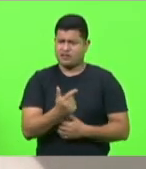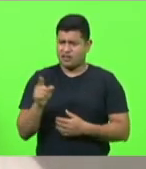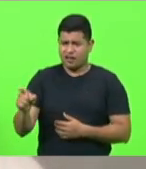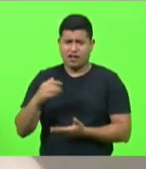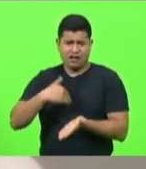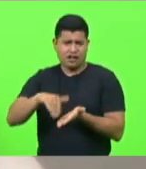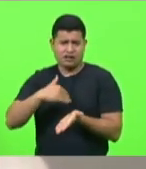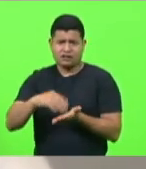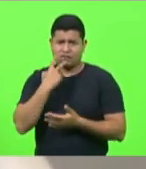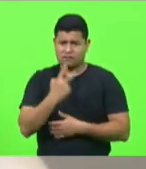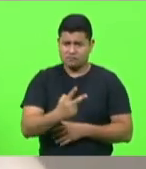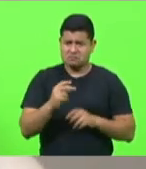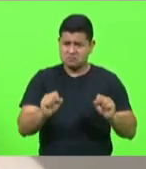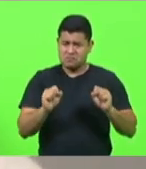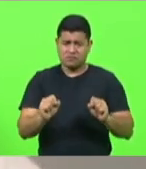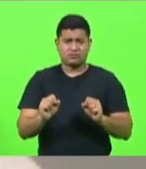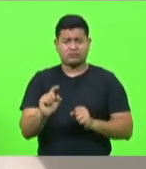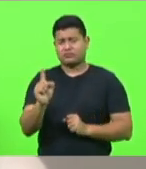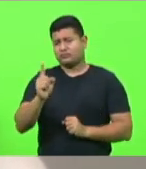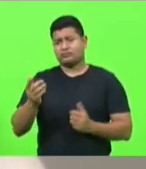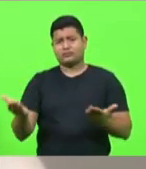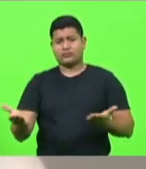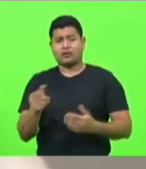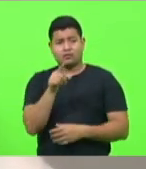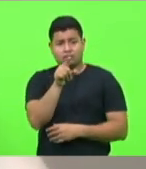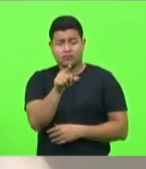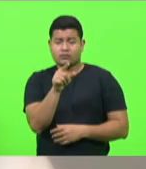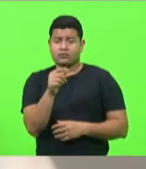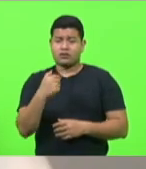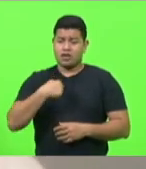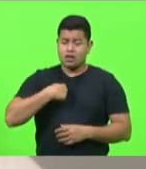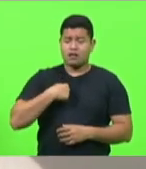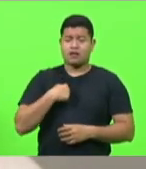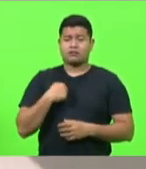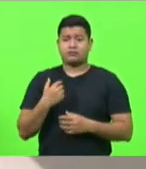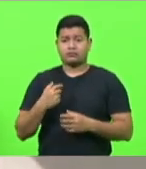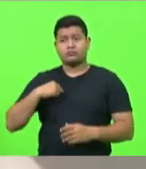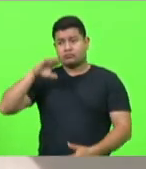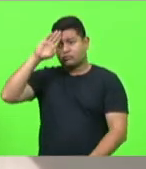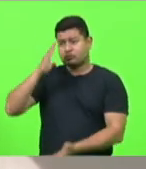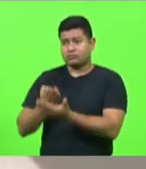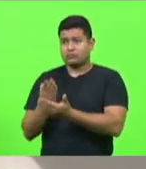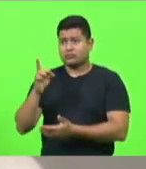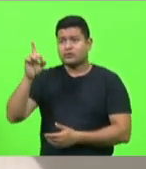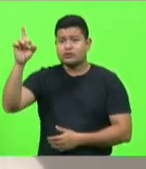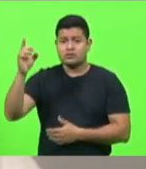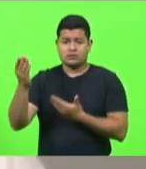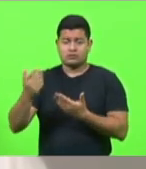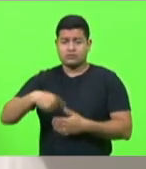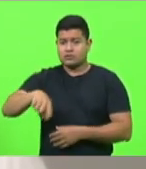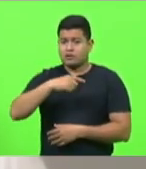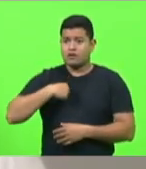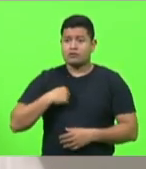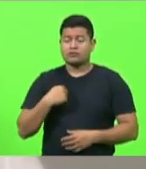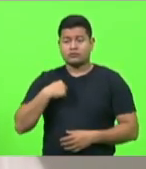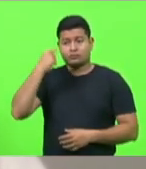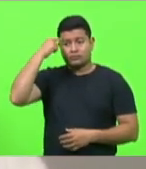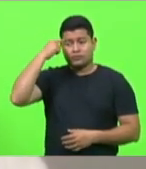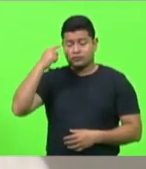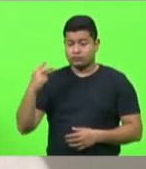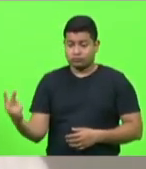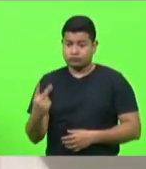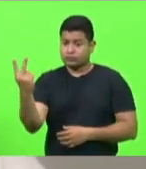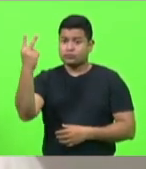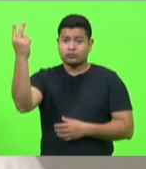cristão como eu, ou como o senhor também, as igrejas são essenciais. Mas, horas, eu que dou um valor